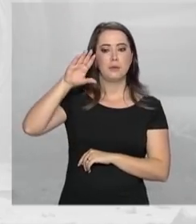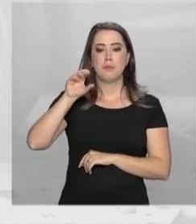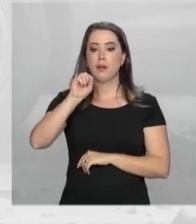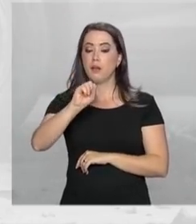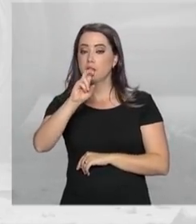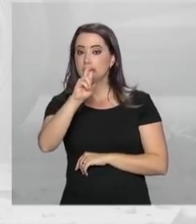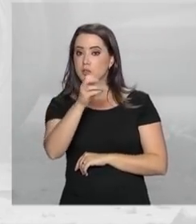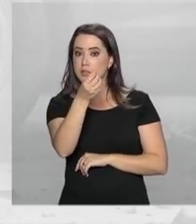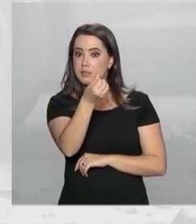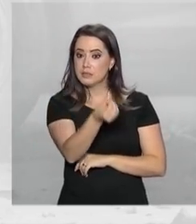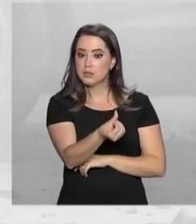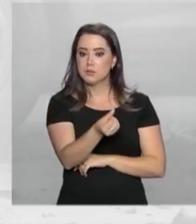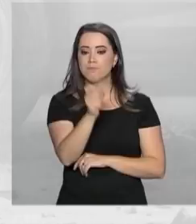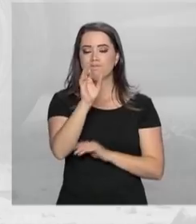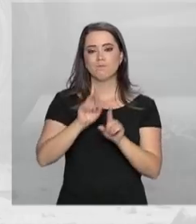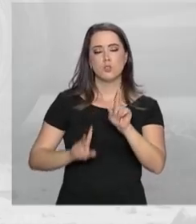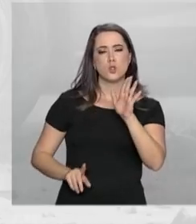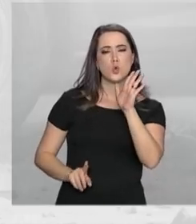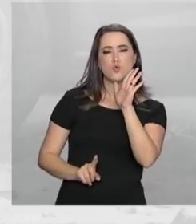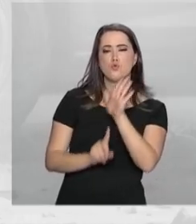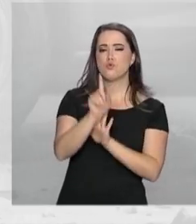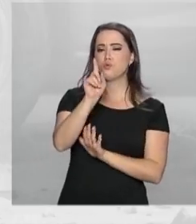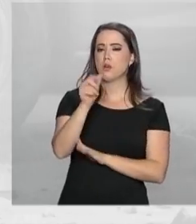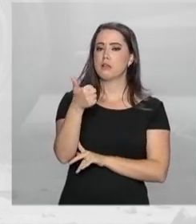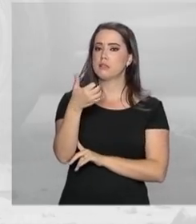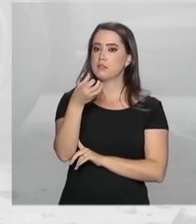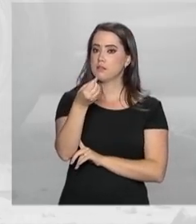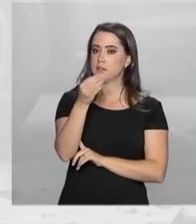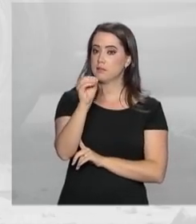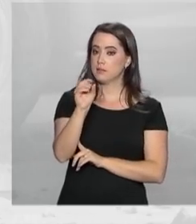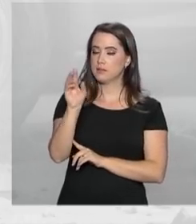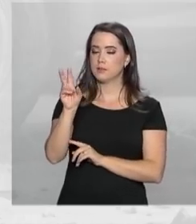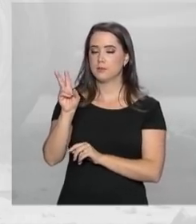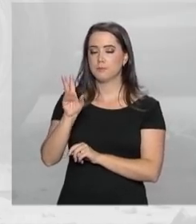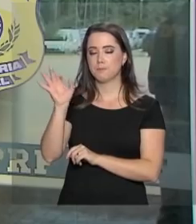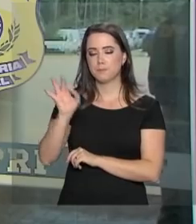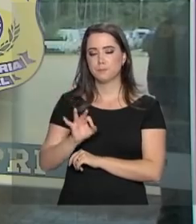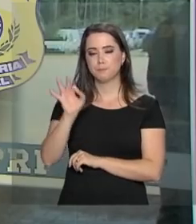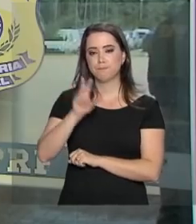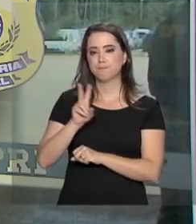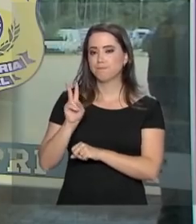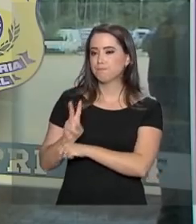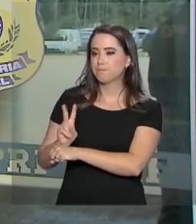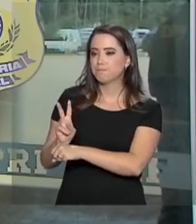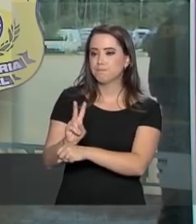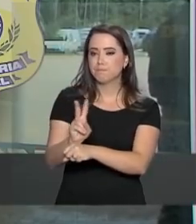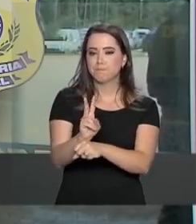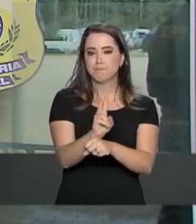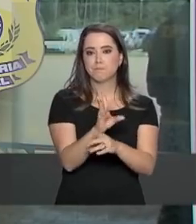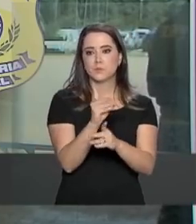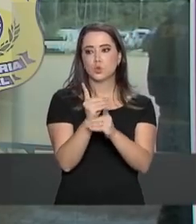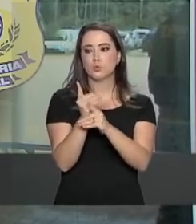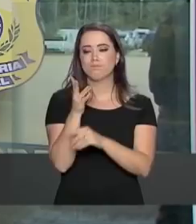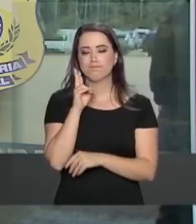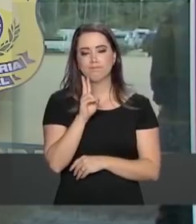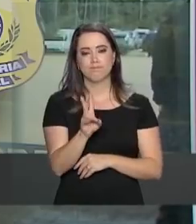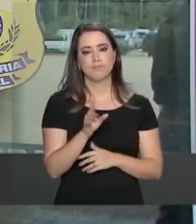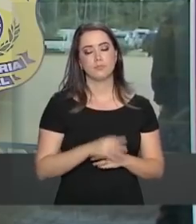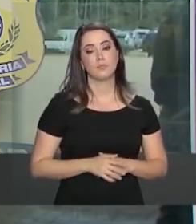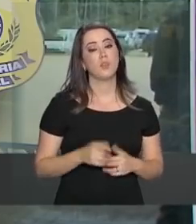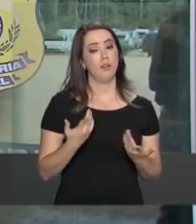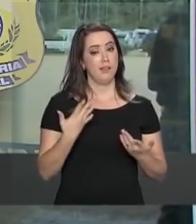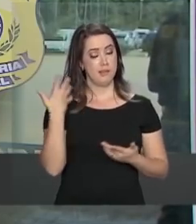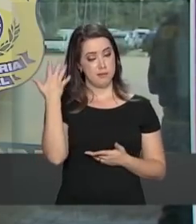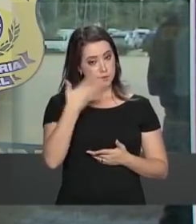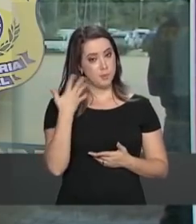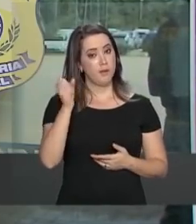850, um aumento de mais de 160%. Isso explica, de alguma forma, a redução de